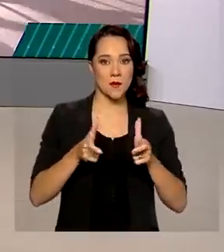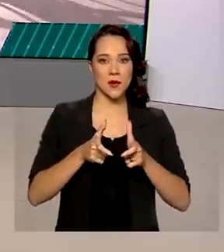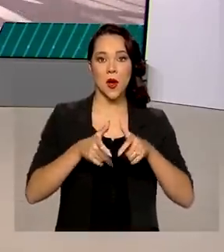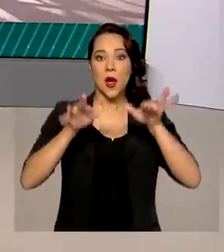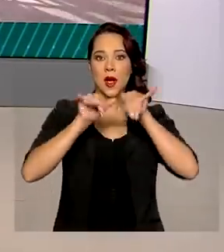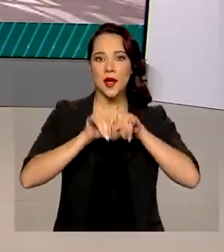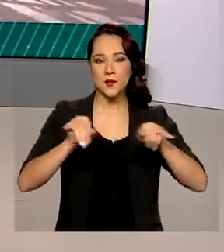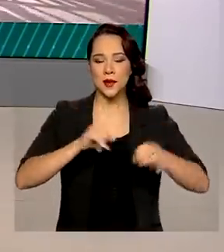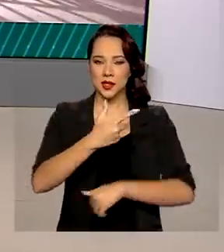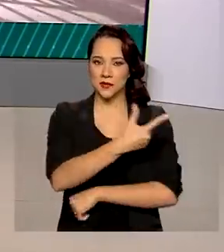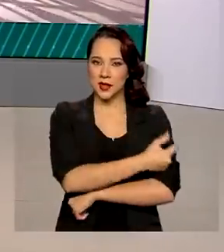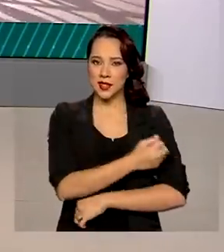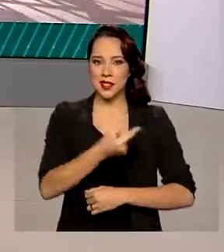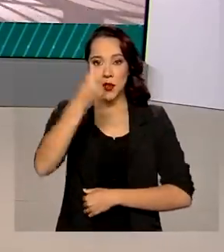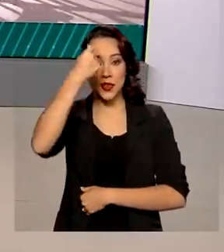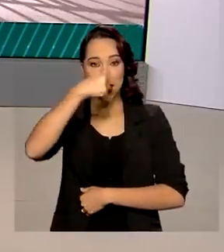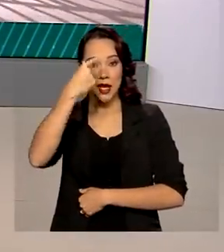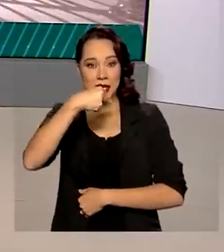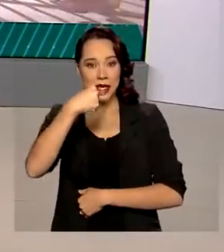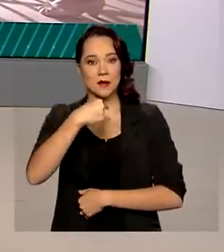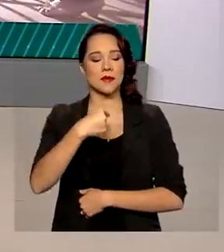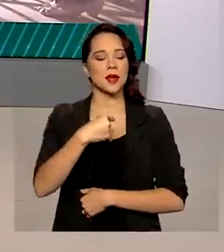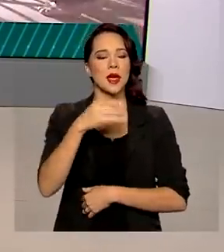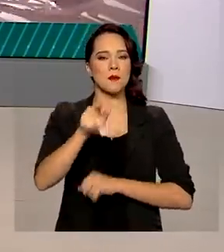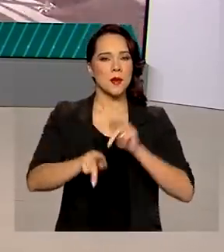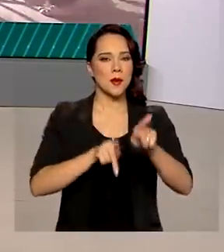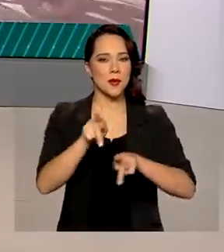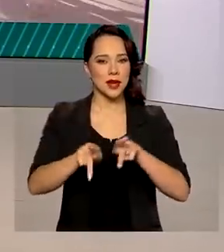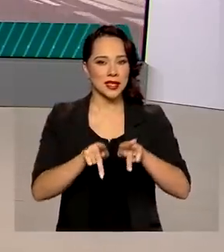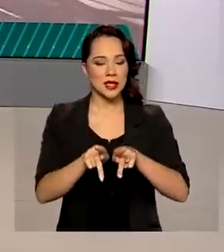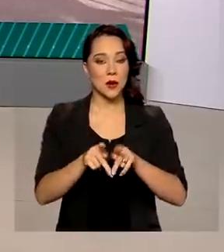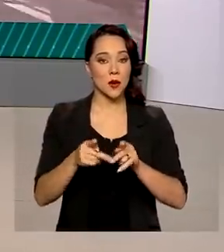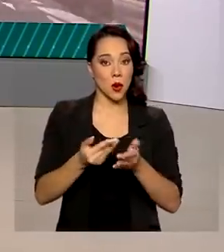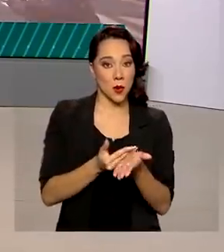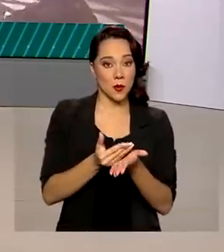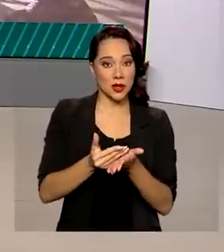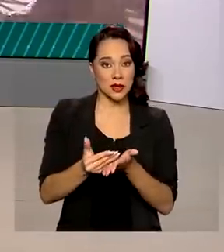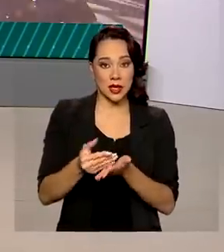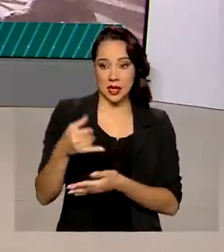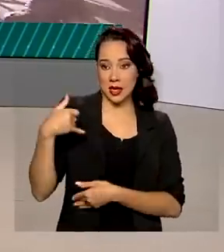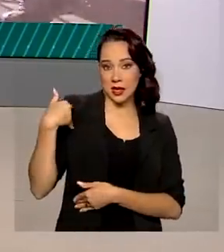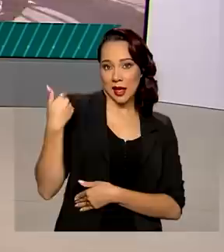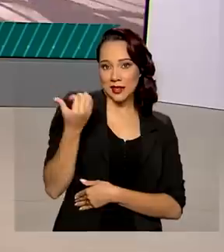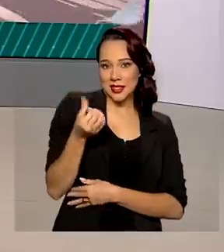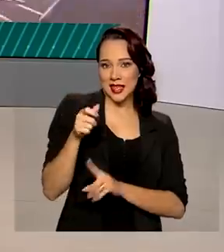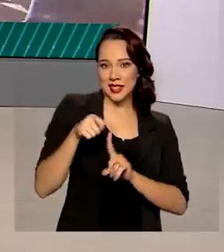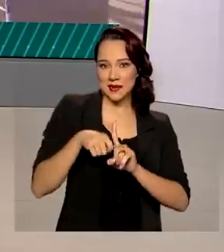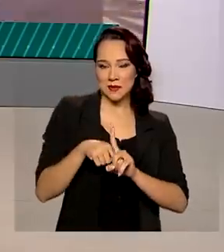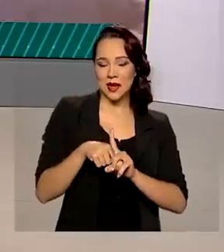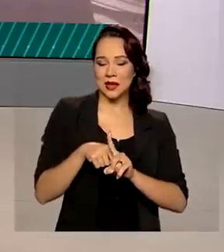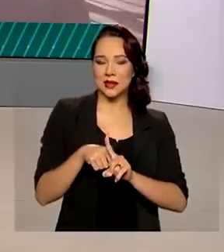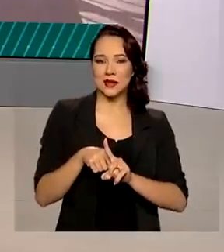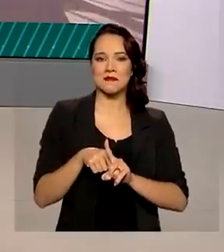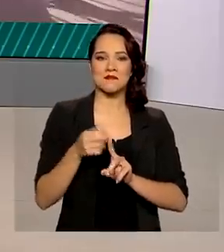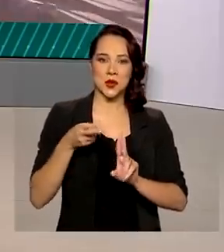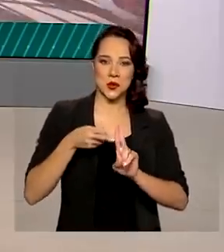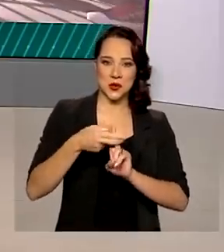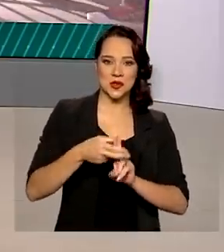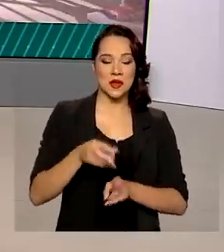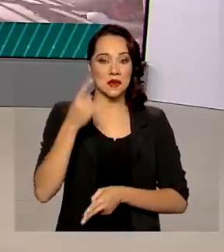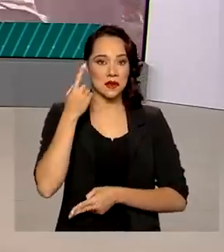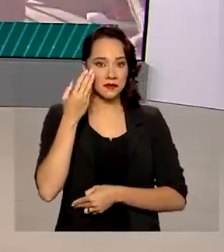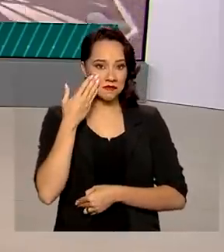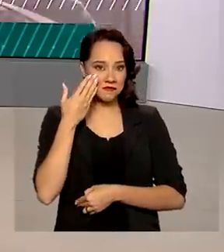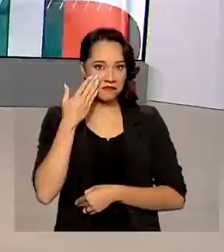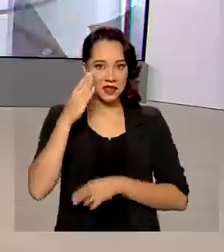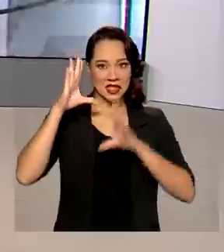campanha de vacinação contra a gripe e influenza para a população a partir dos seis meses de vida na rede pública de saúde. Vamos saber